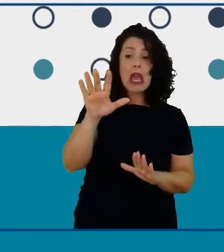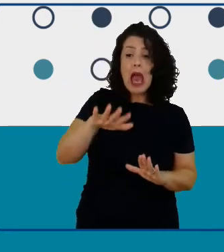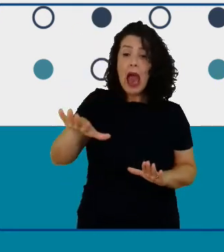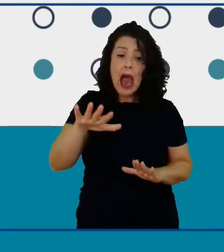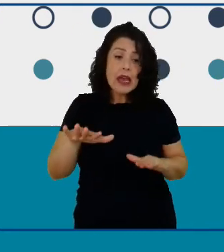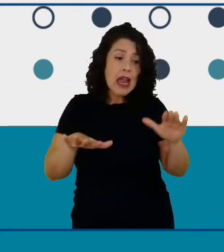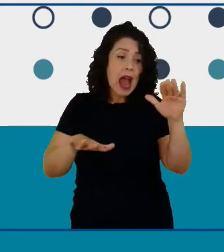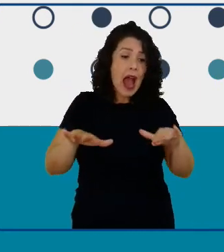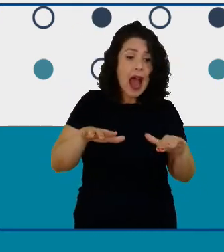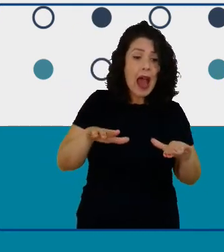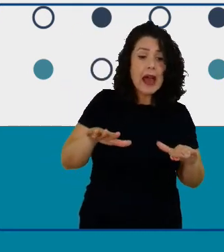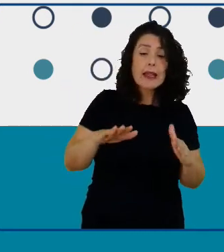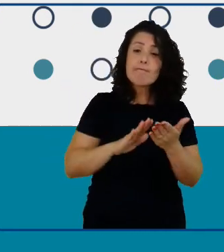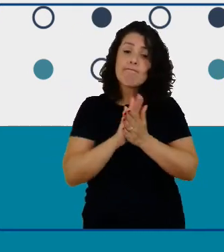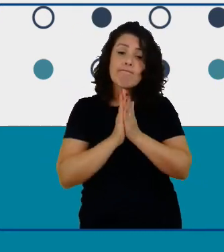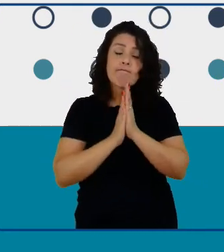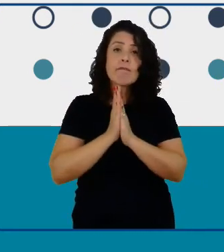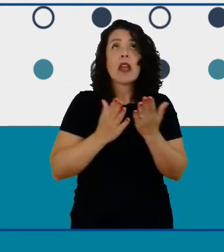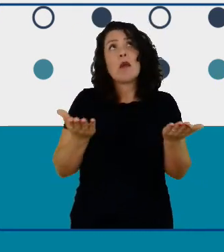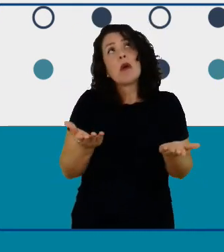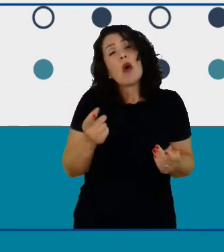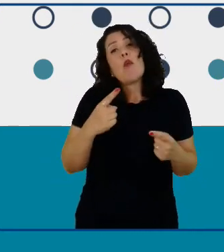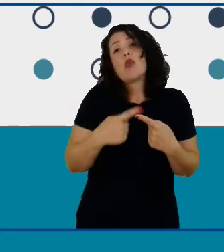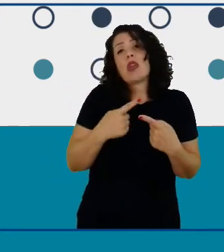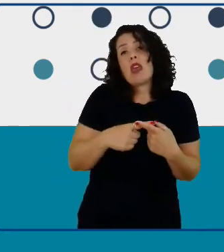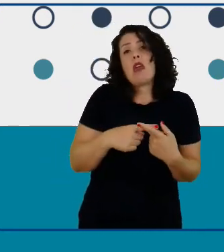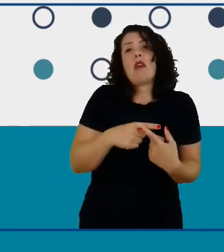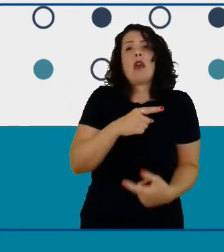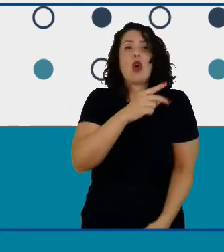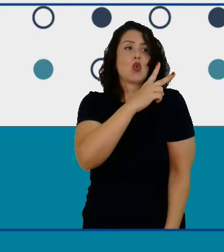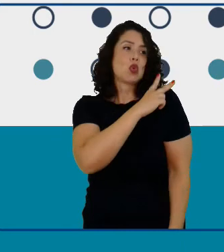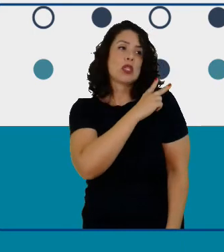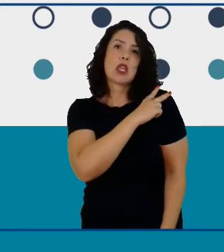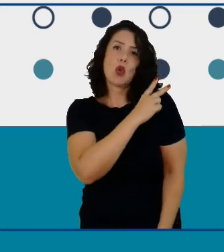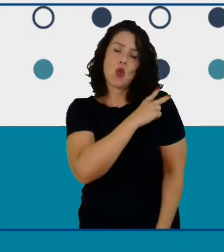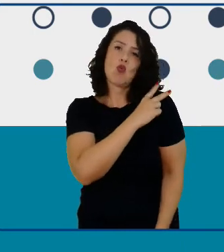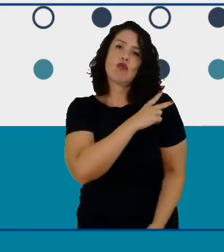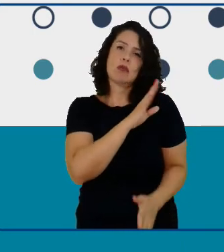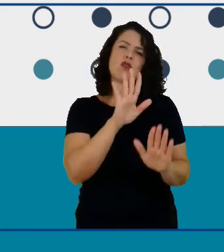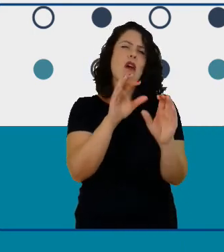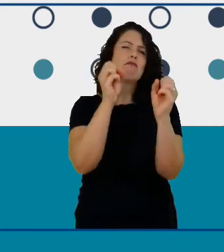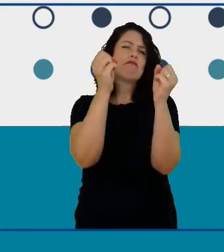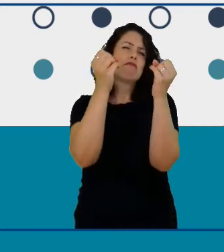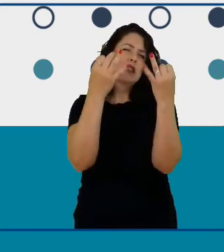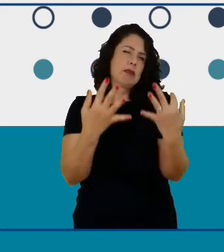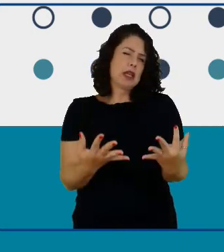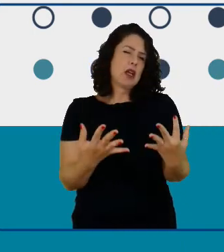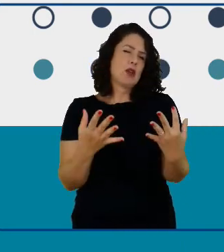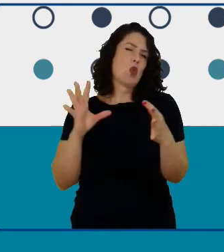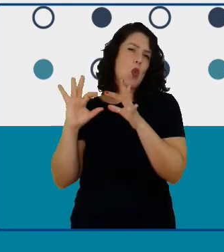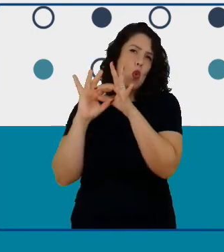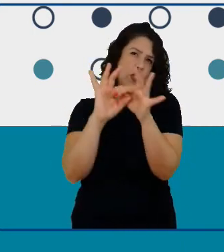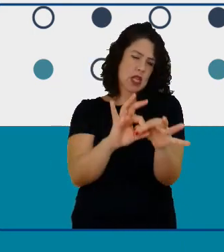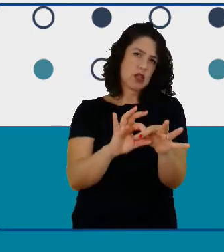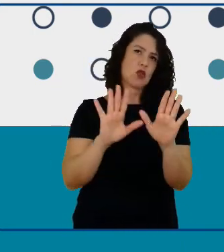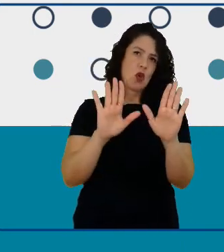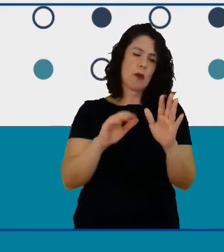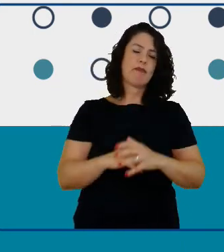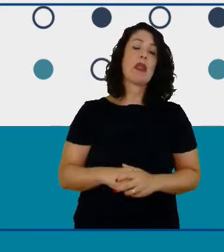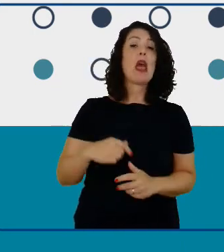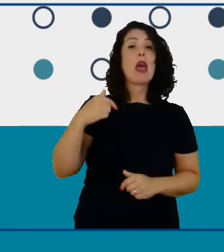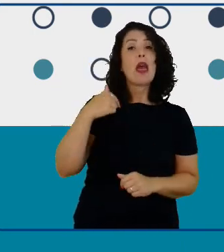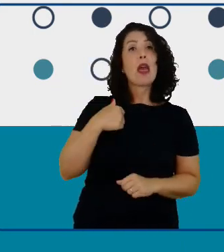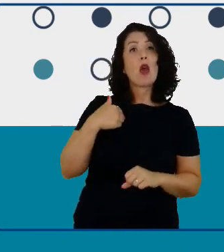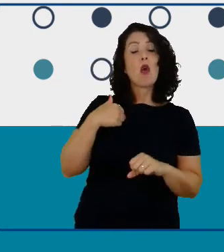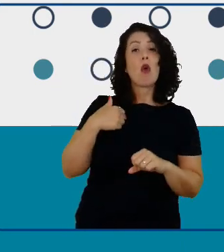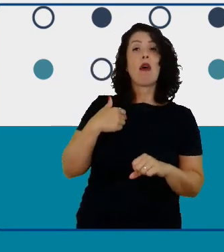segundo ano do ensino médio porque só explicando esses clubes que eu participei eram podia ter alunos do